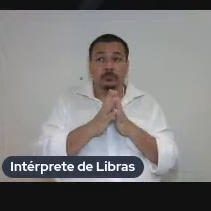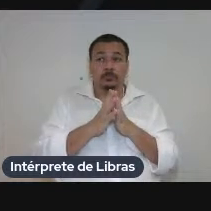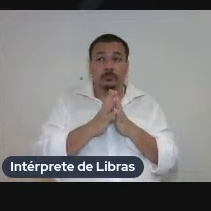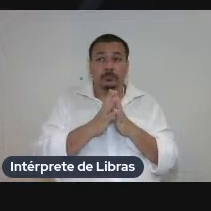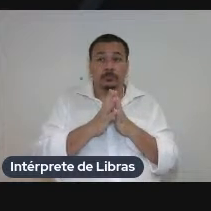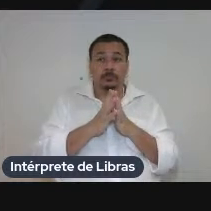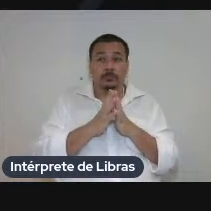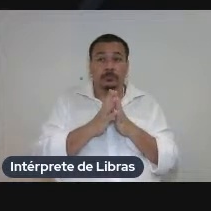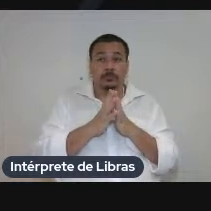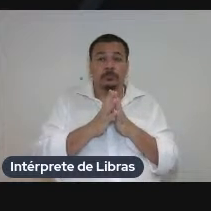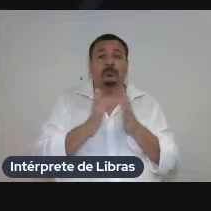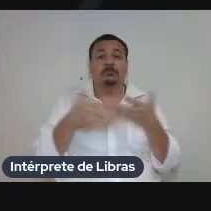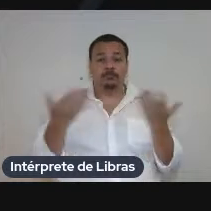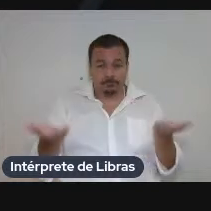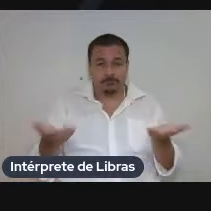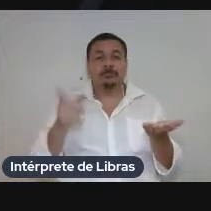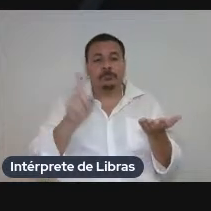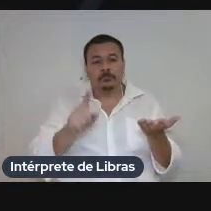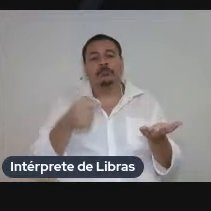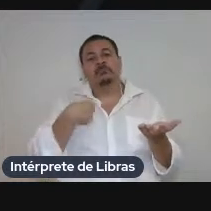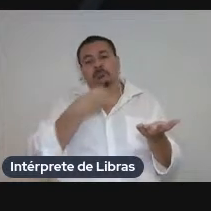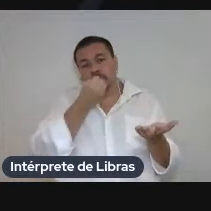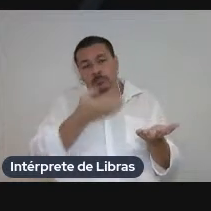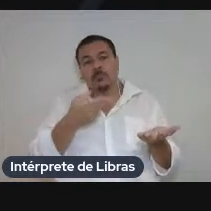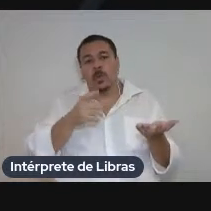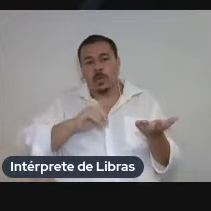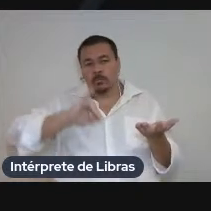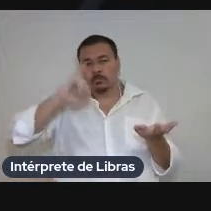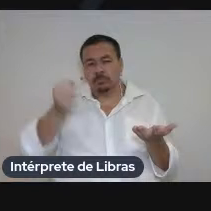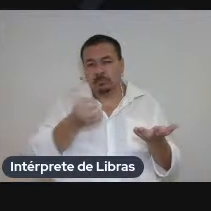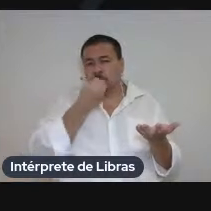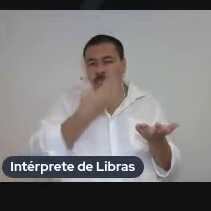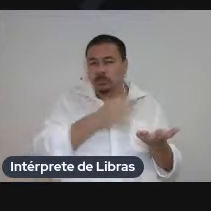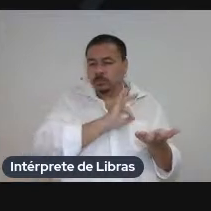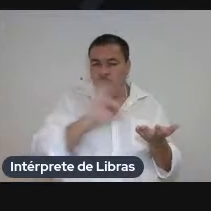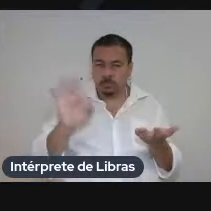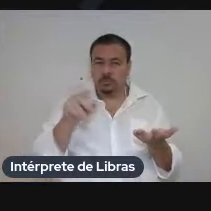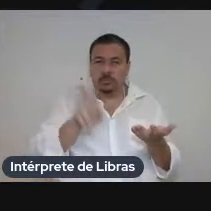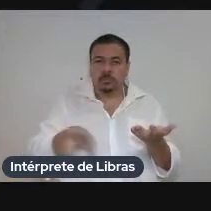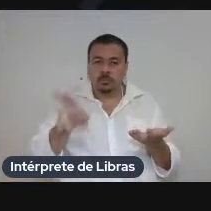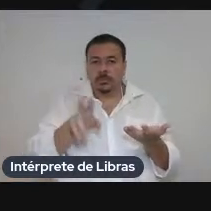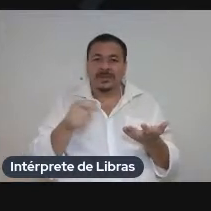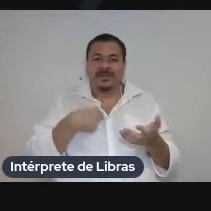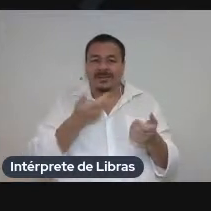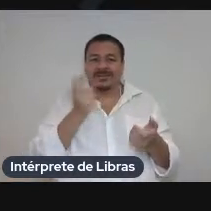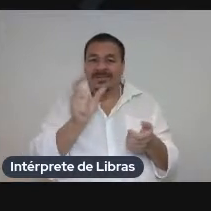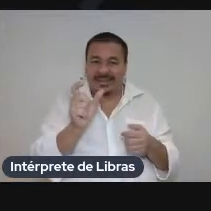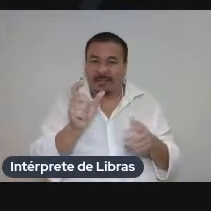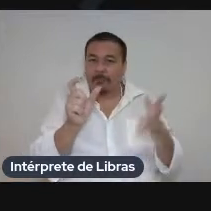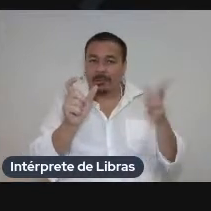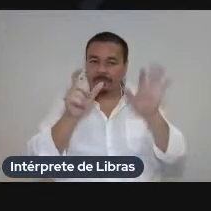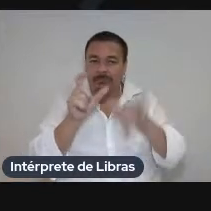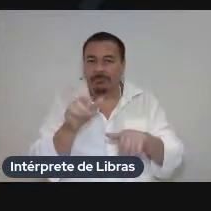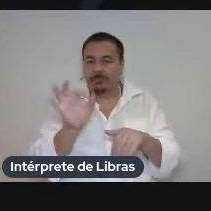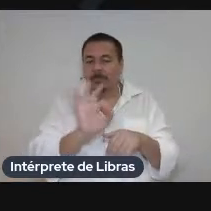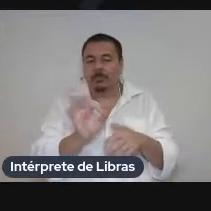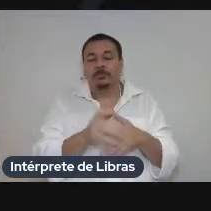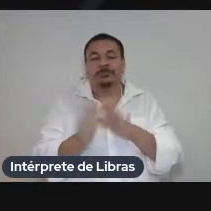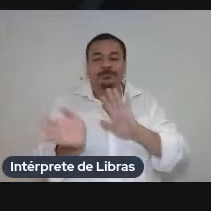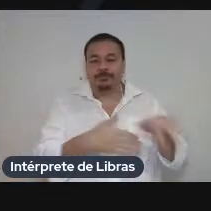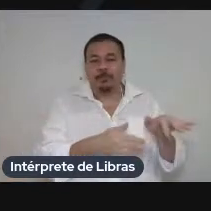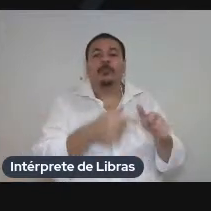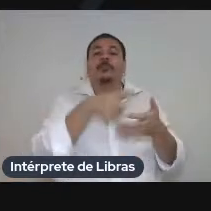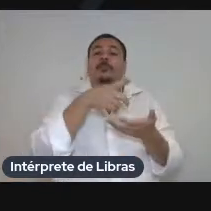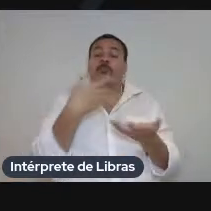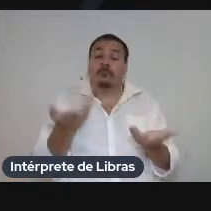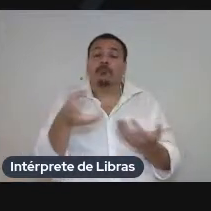ela é extremamente útil né é porque meu tempo acabou mas vamos concluir e o uso de